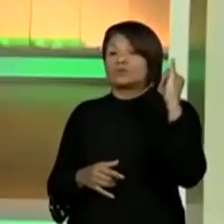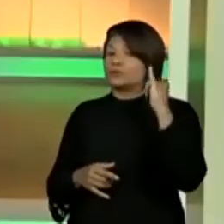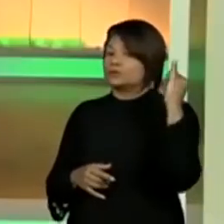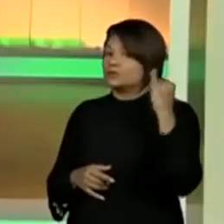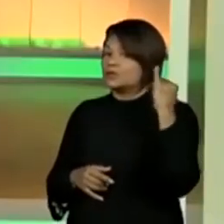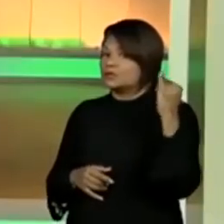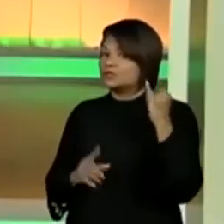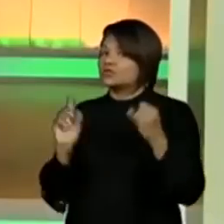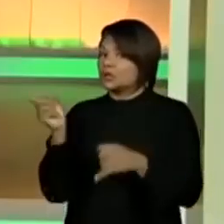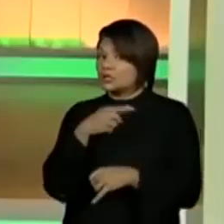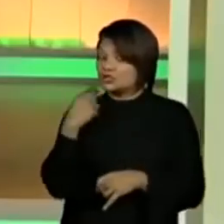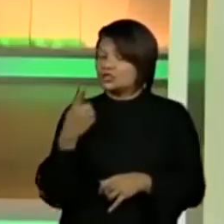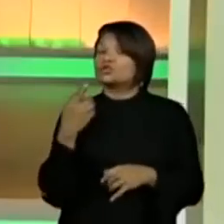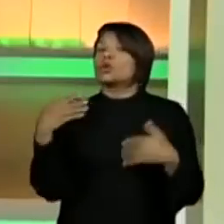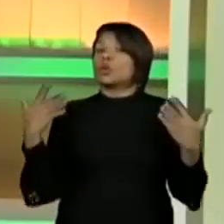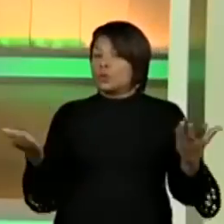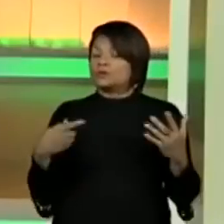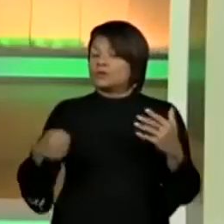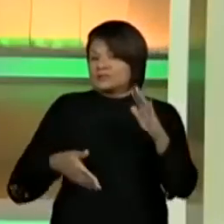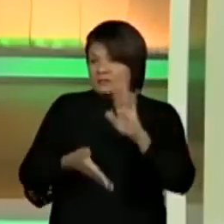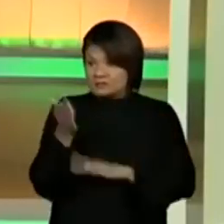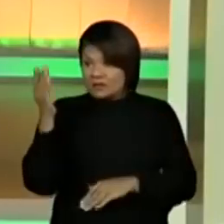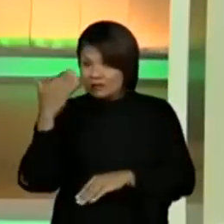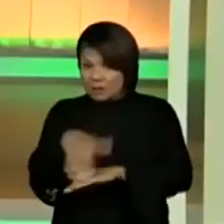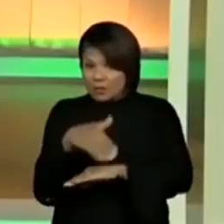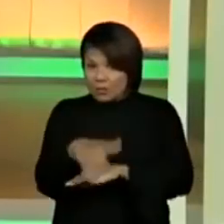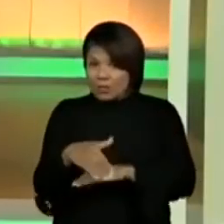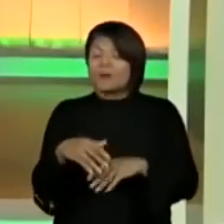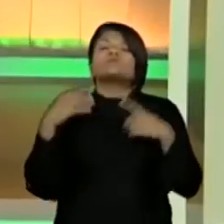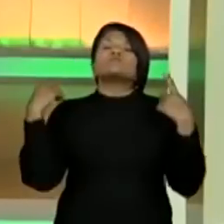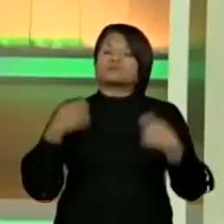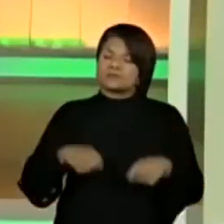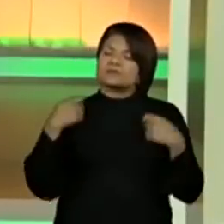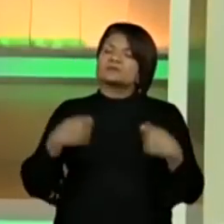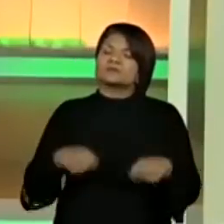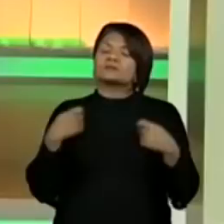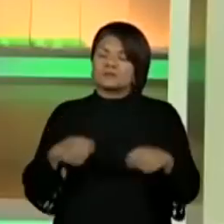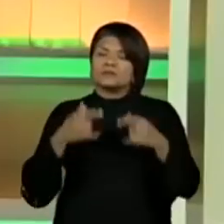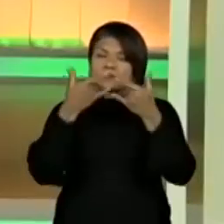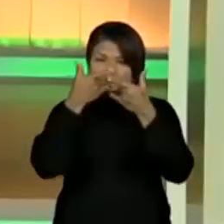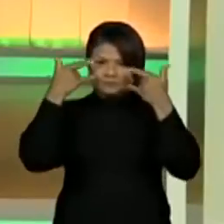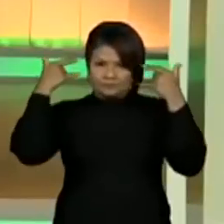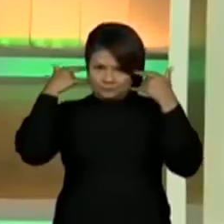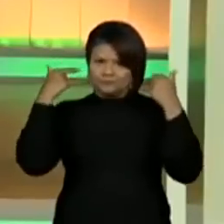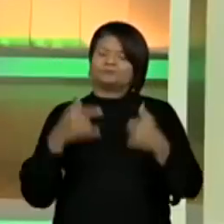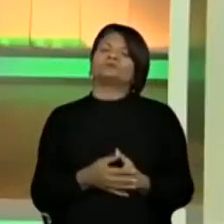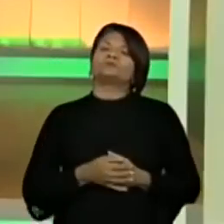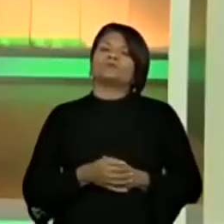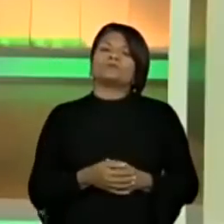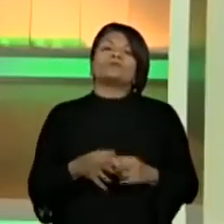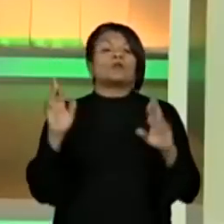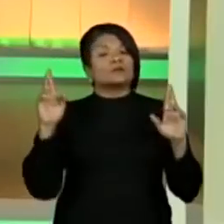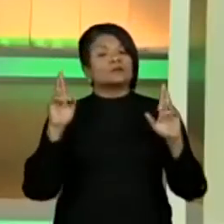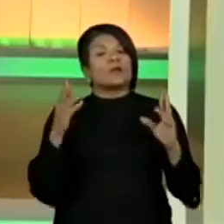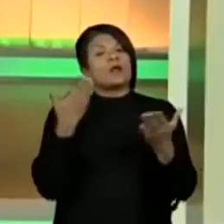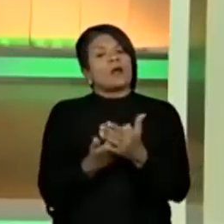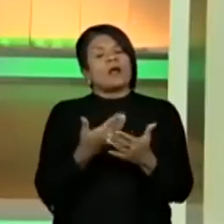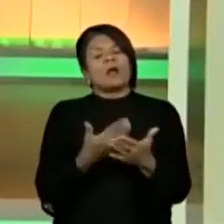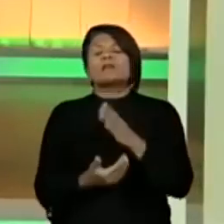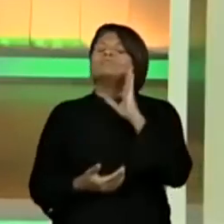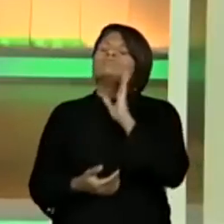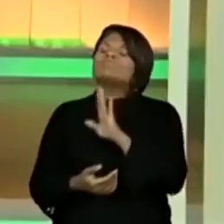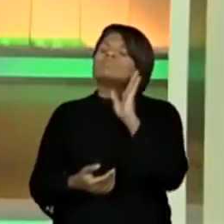importante a gente, quando precisar sair, se não tiver jeito, usar a máscara. Espero que essa aula tenha sido